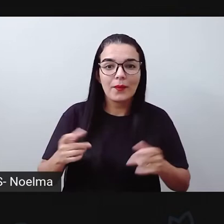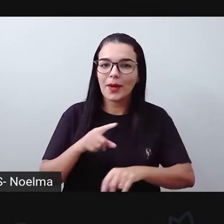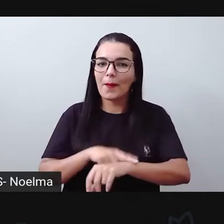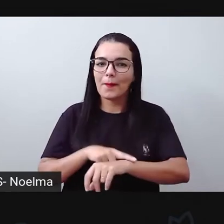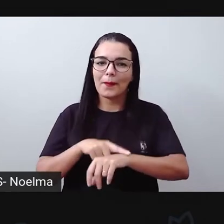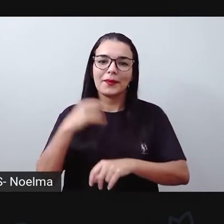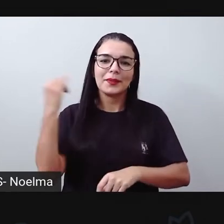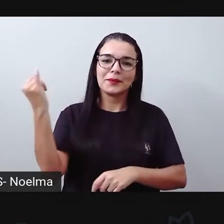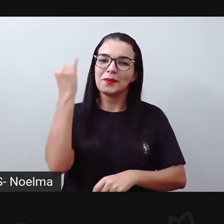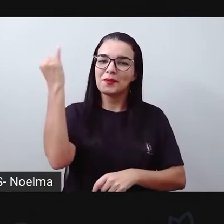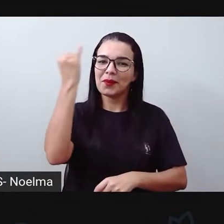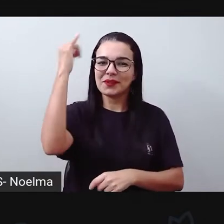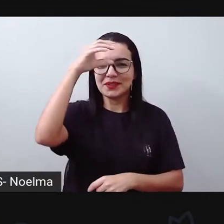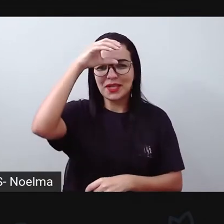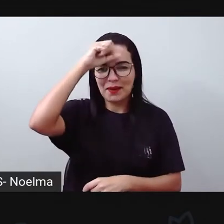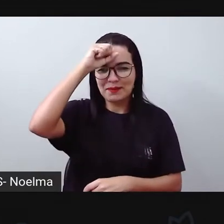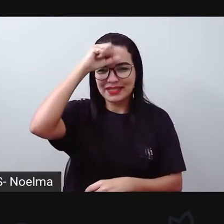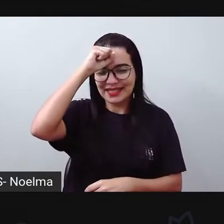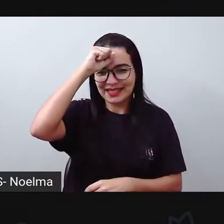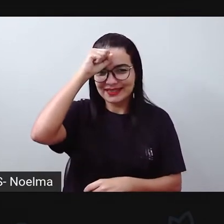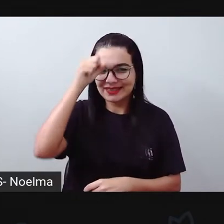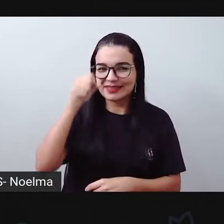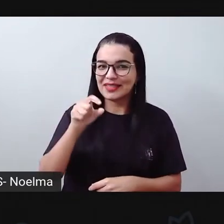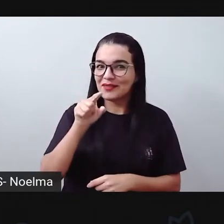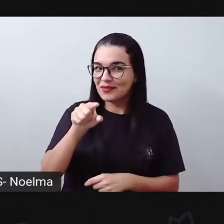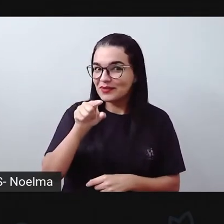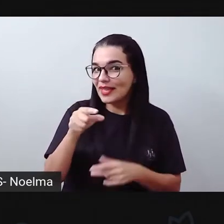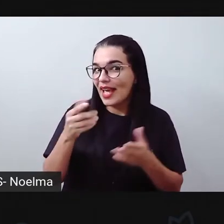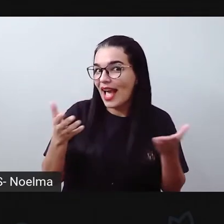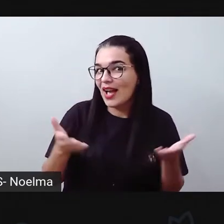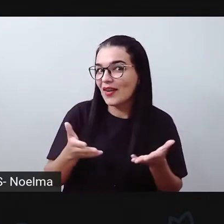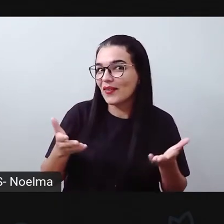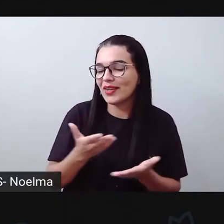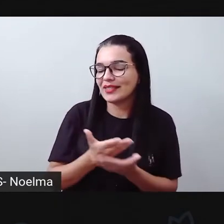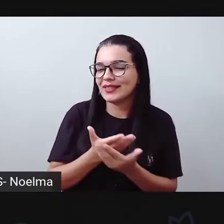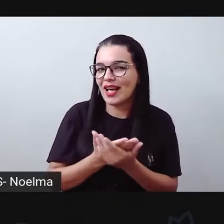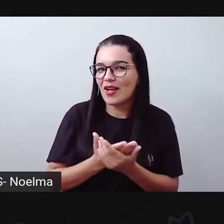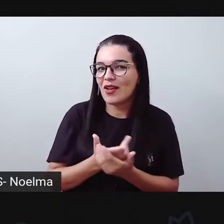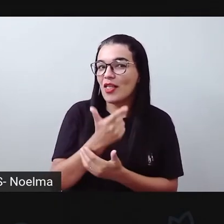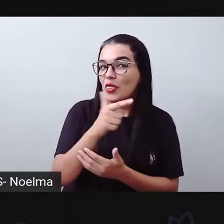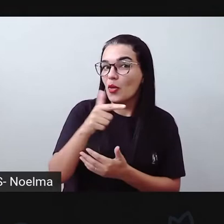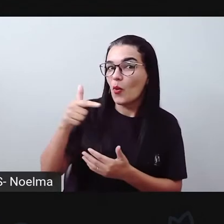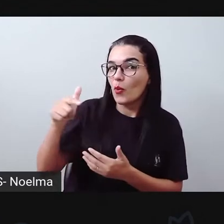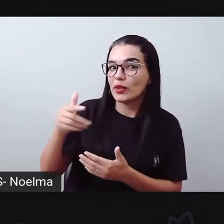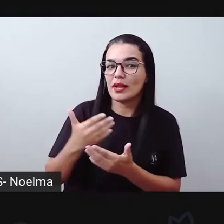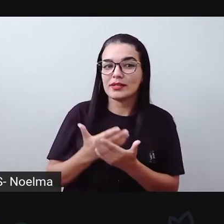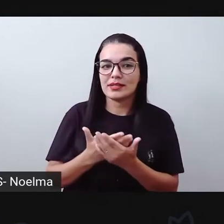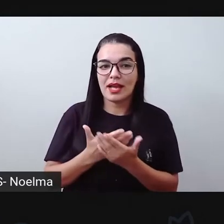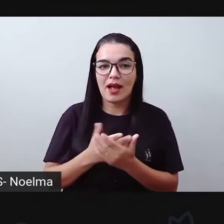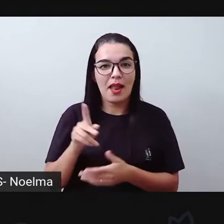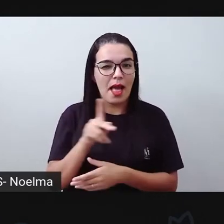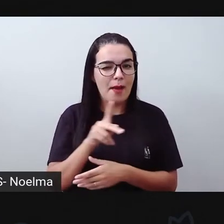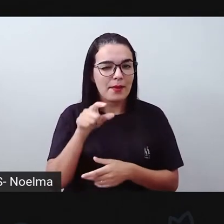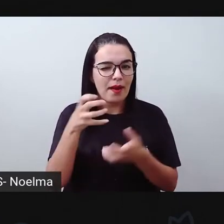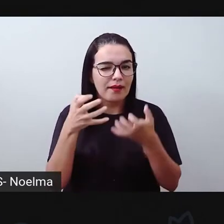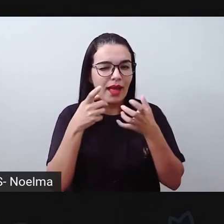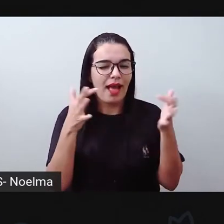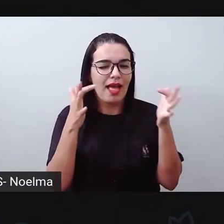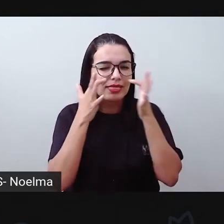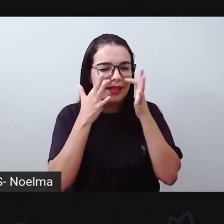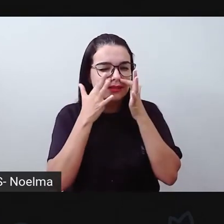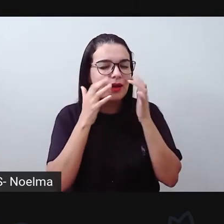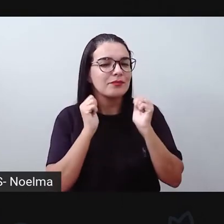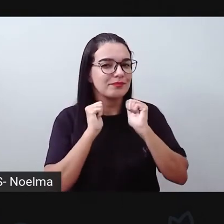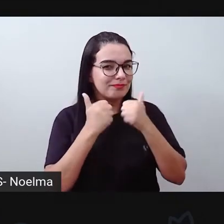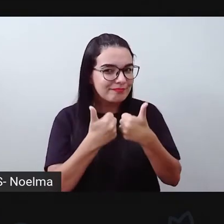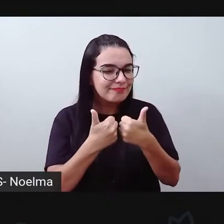importante de aprendizado. E aí, nesta aula, mais do que outras aulas, não é? Aproque a sua atenção, tá bom?